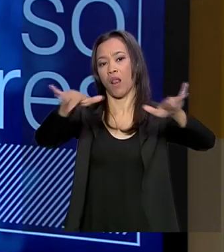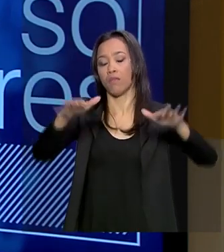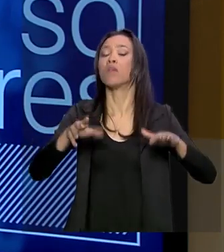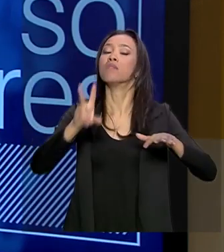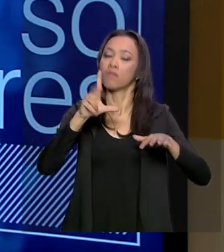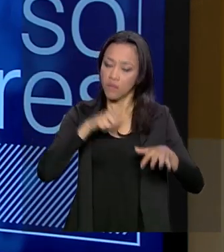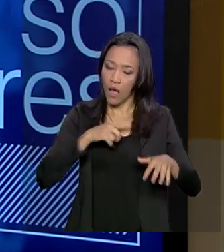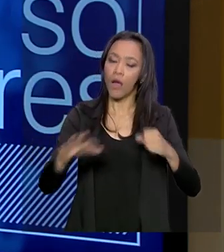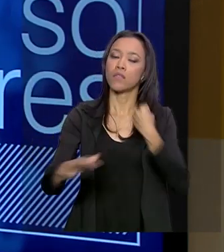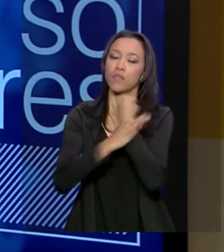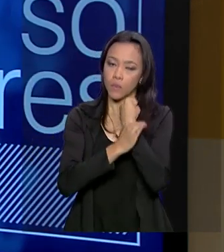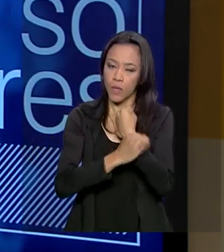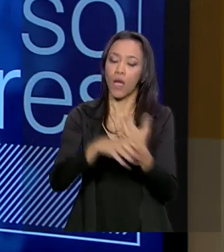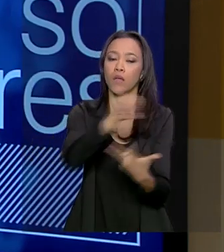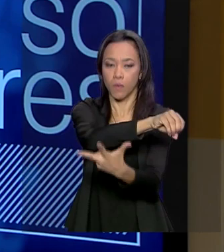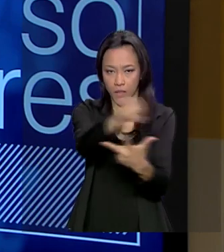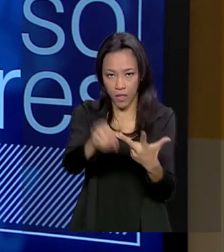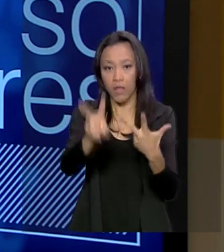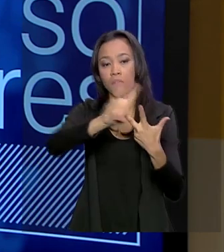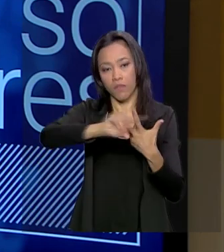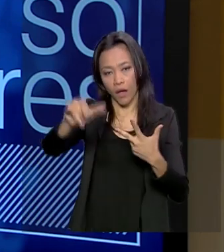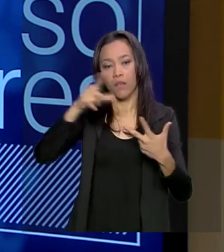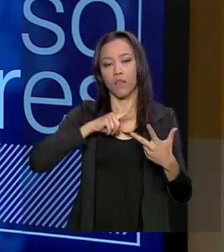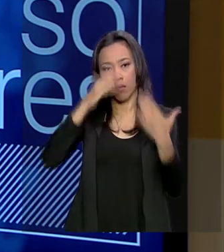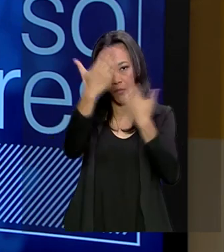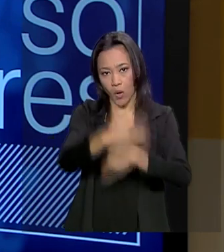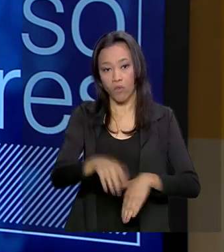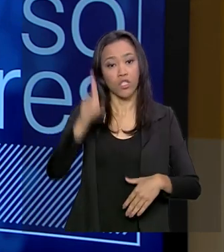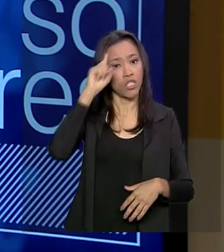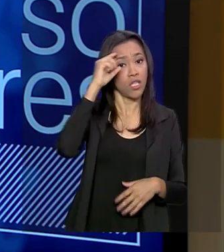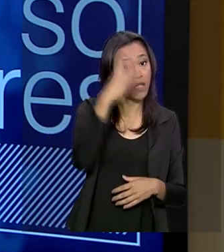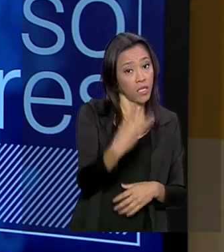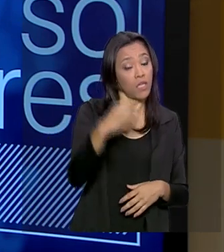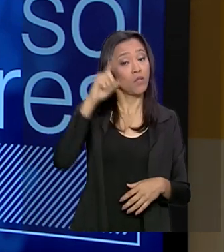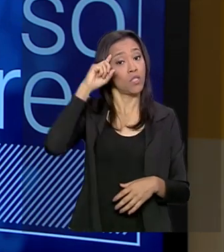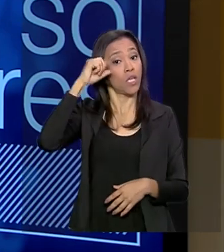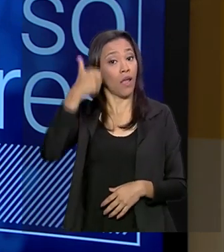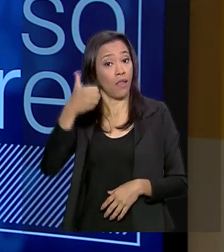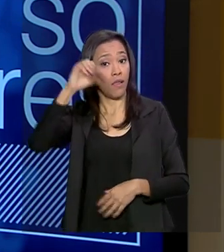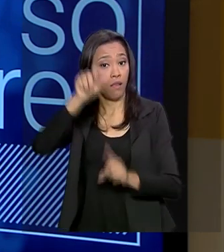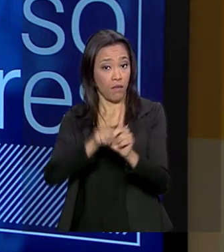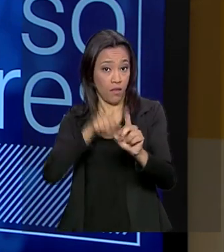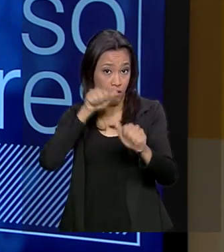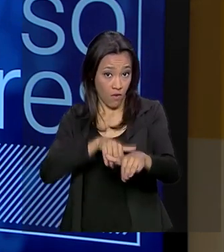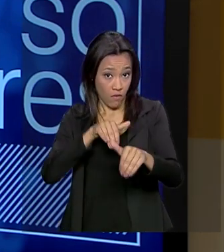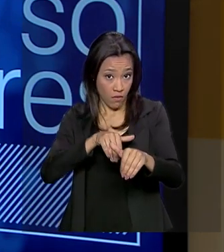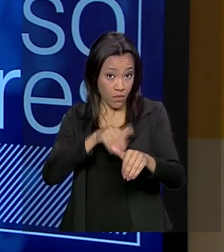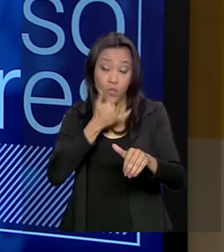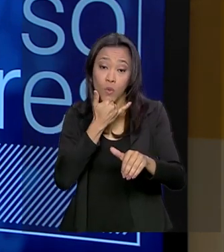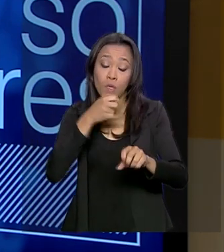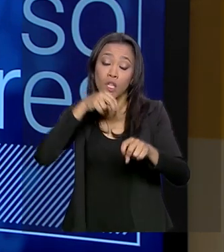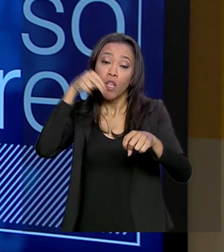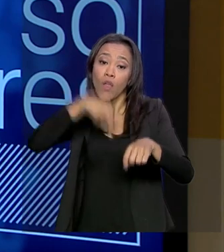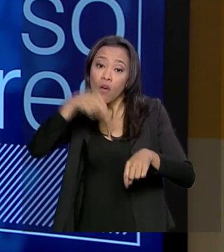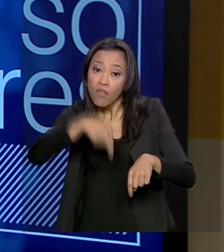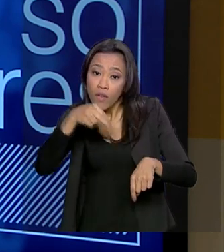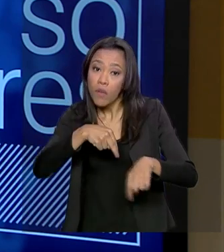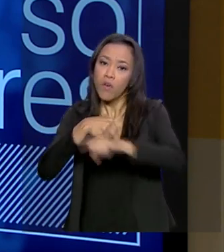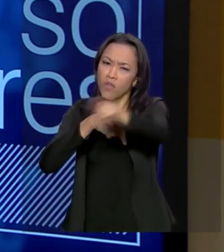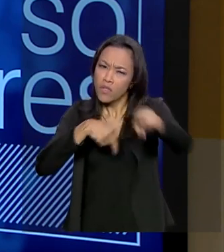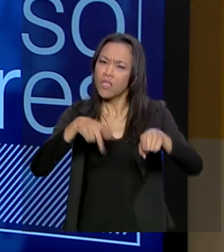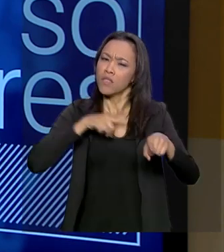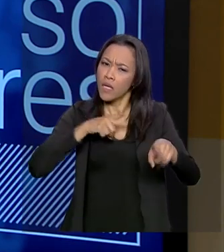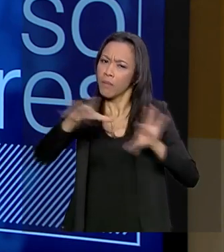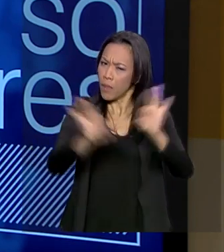está garantido, vai acontecer dia 3, dia 10 de novembro, estejam preparados. E como se preparar?